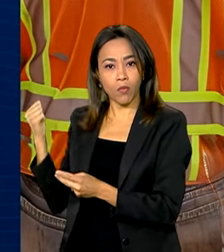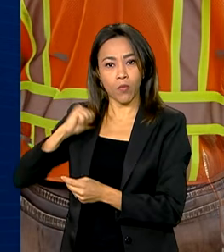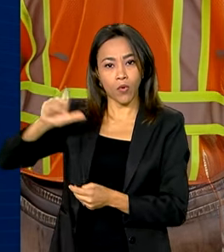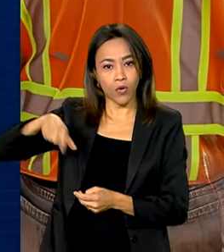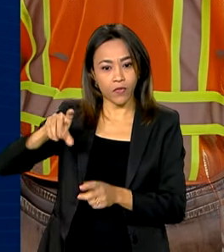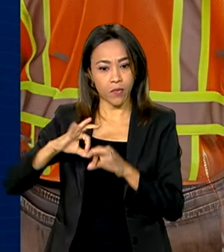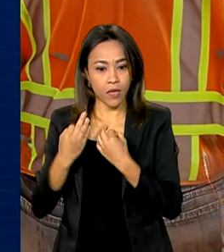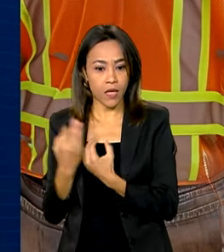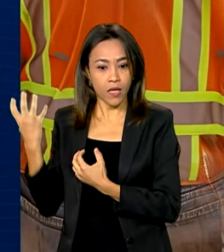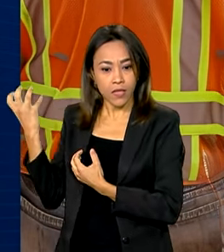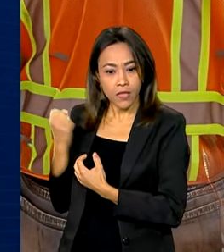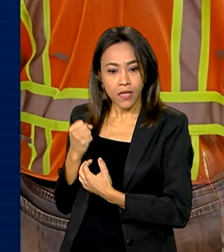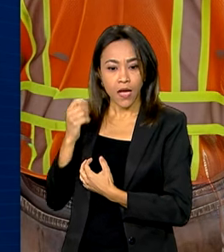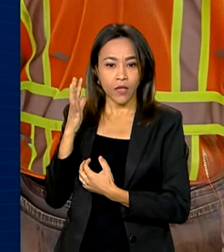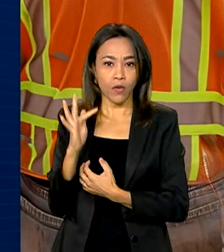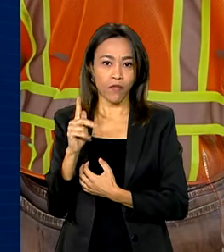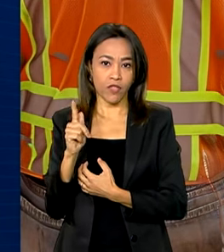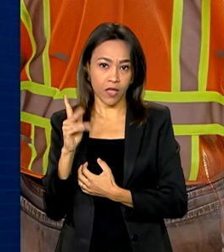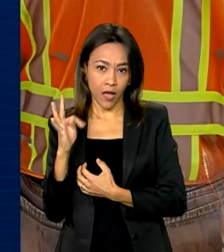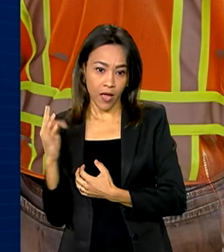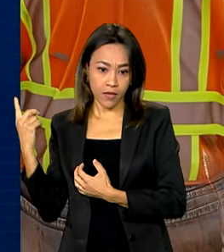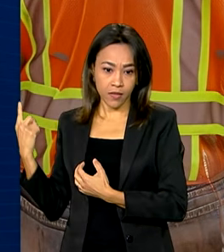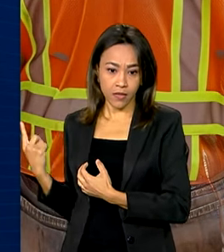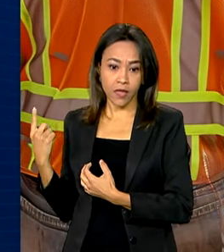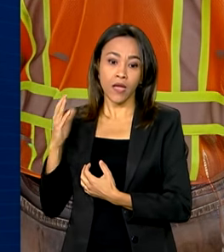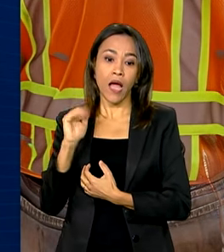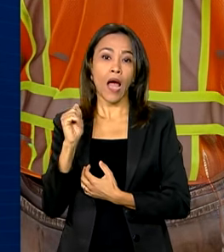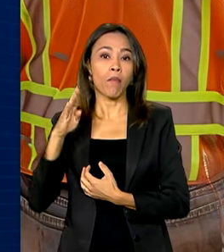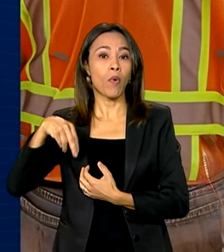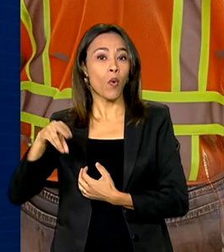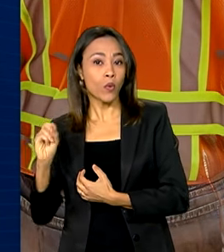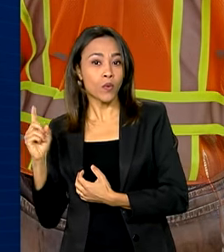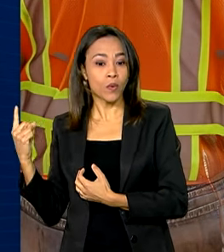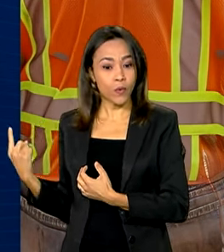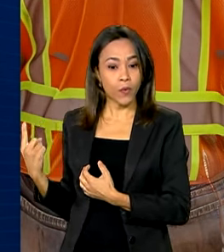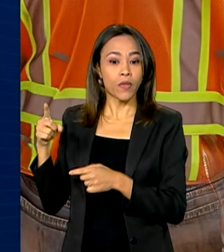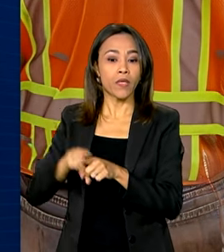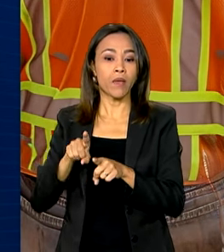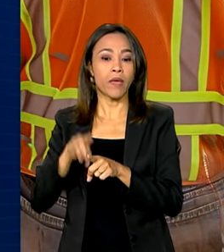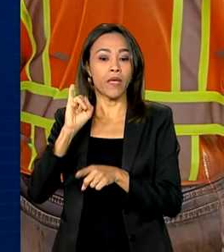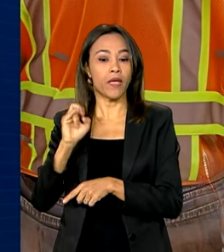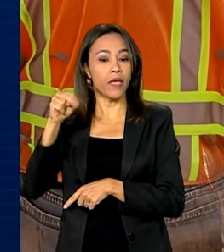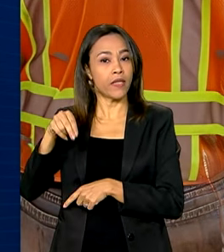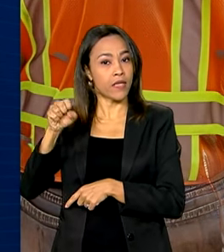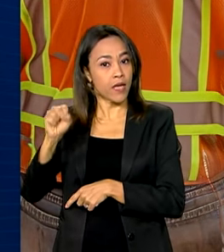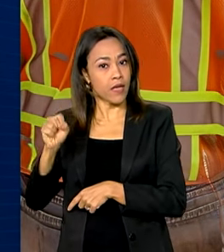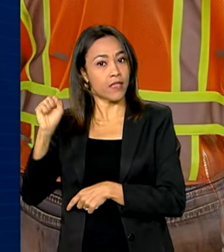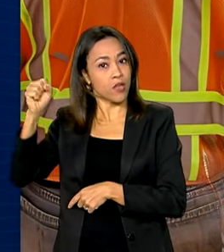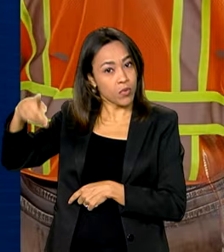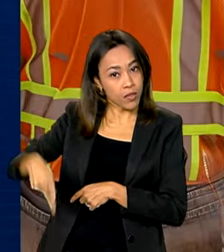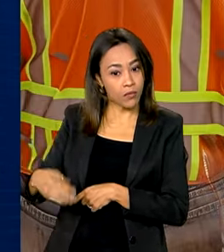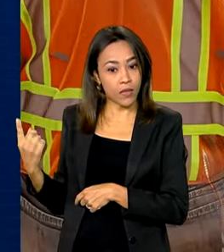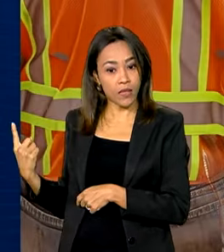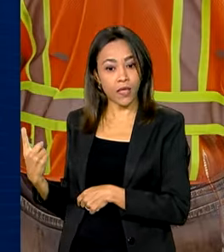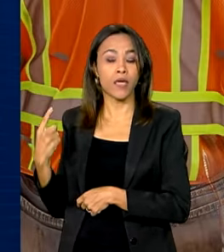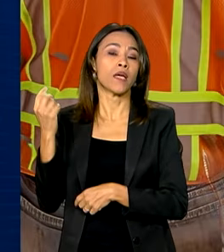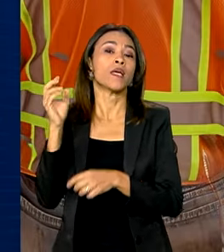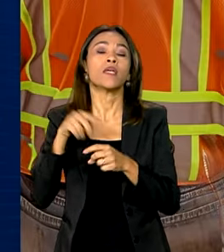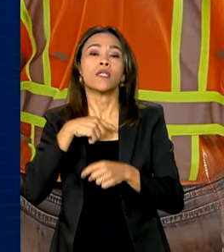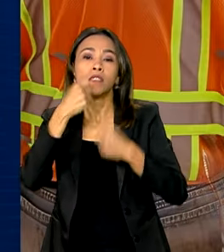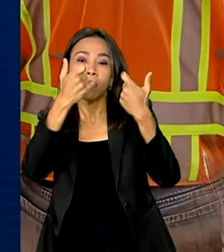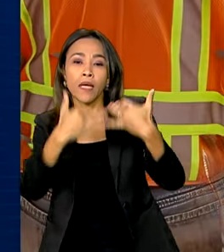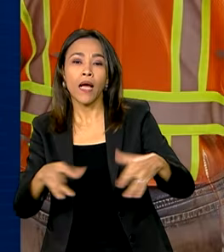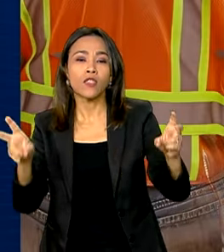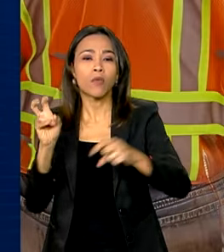FGTS calamidade e do abono salarial e benefícios previdenciários, além de tirar dúvidas sobre empréstimos ou